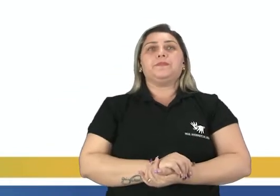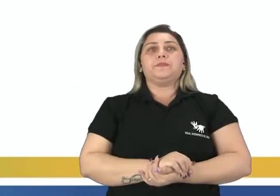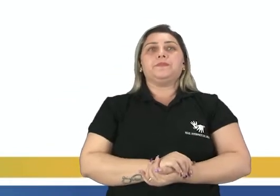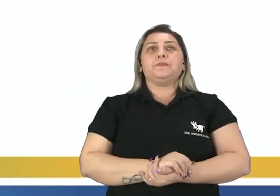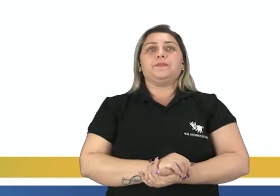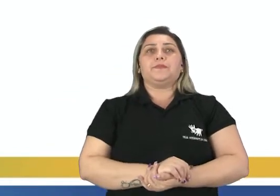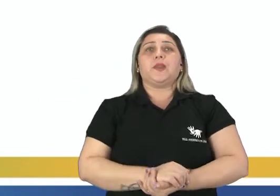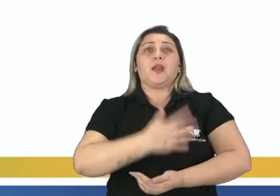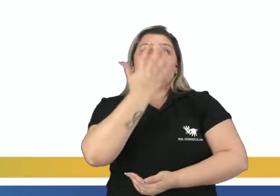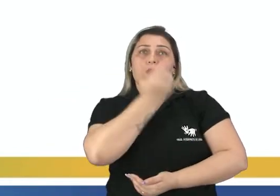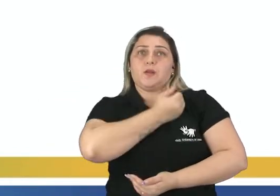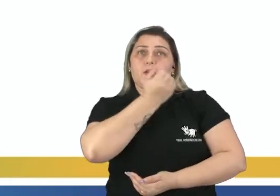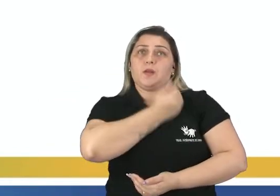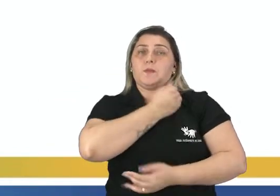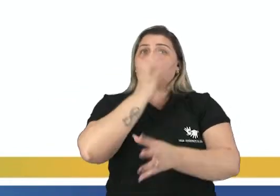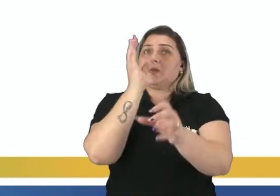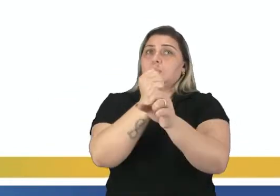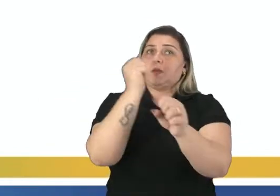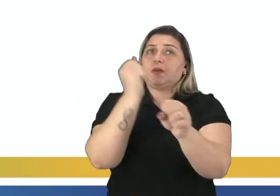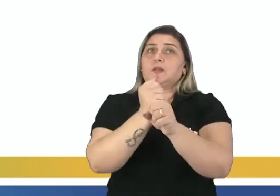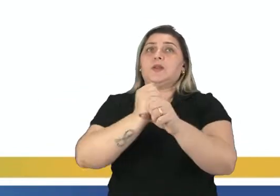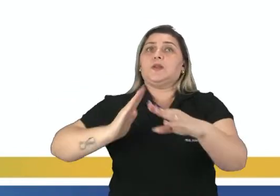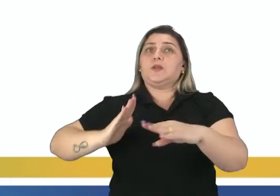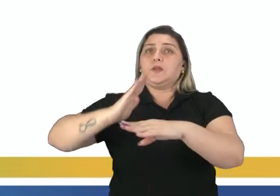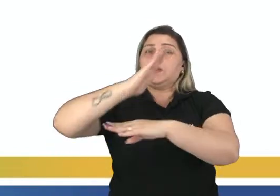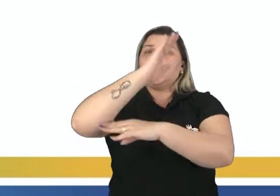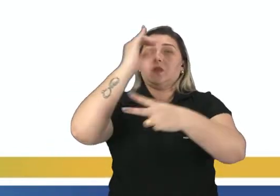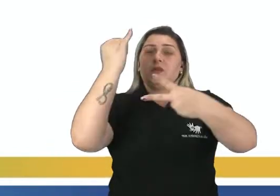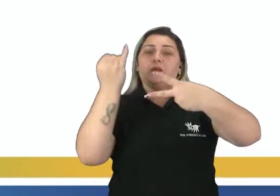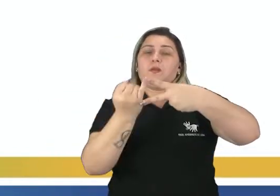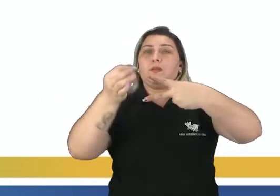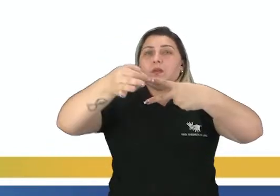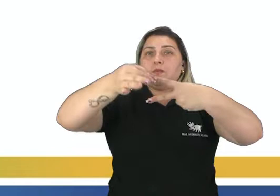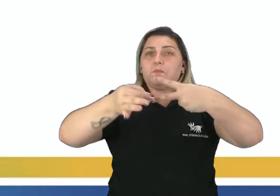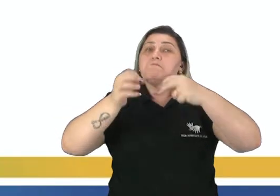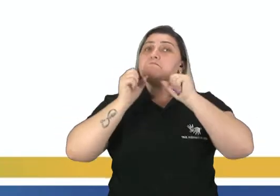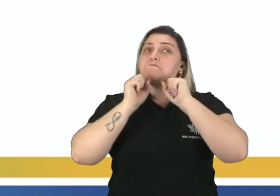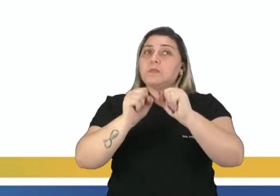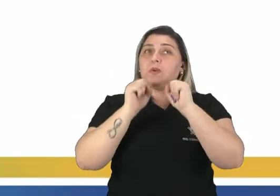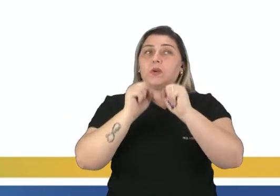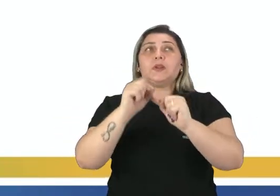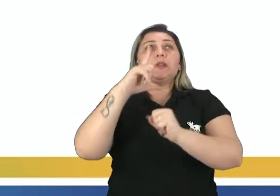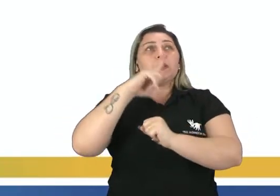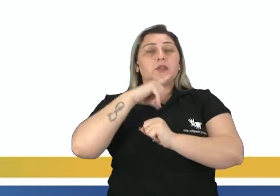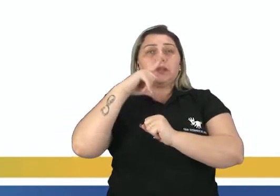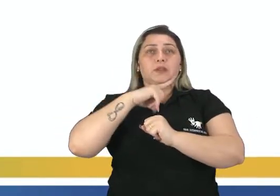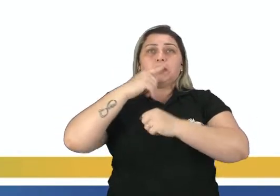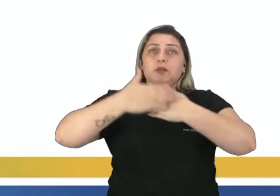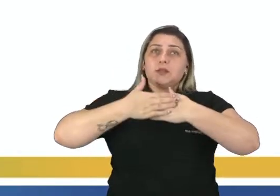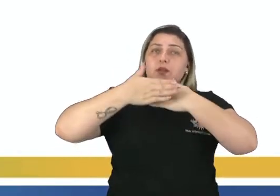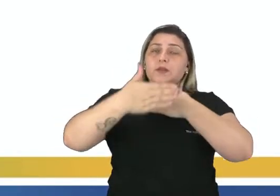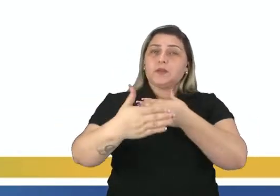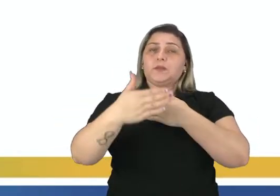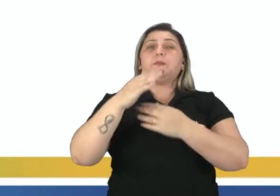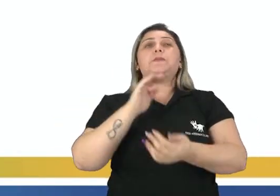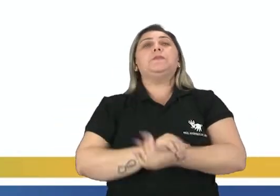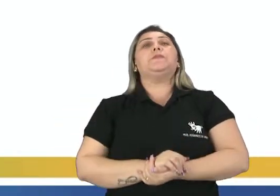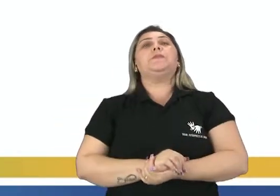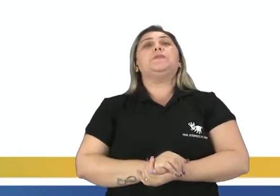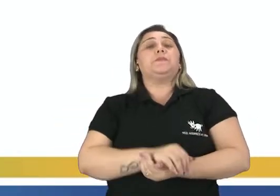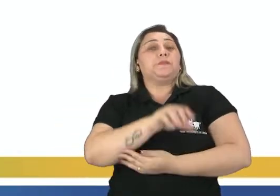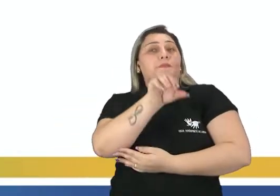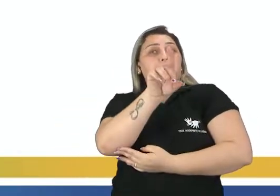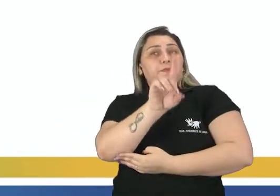Então o número total de diagonais do polígono pode ser obtido a partir da seguinte expressão.